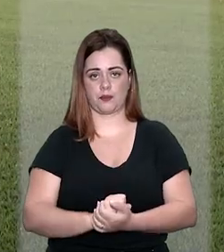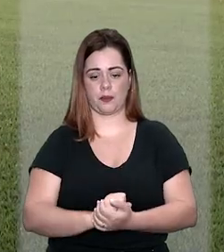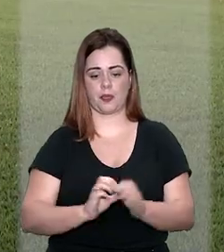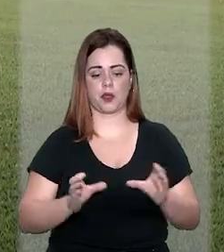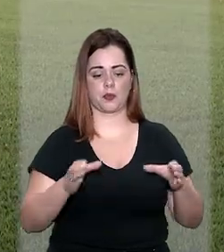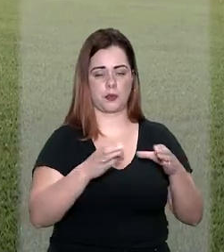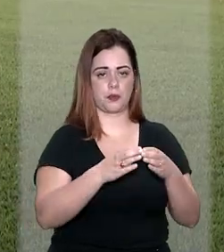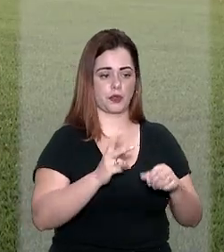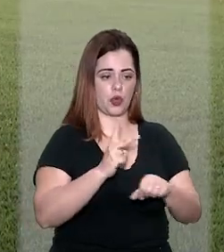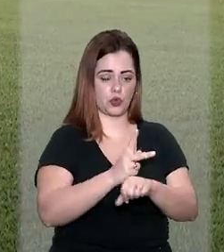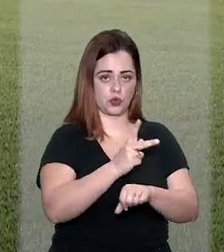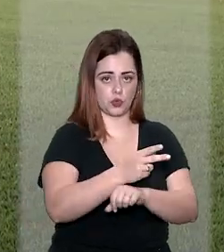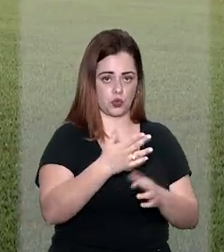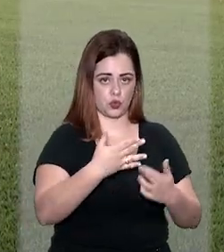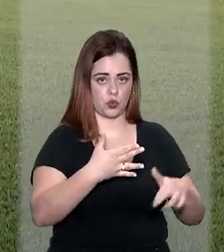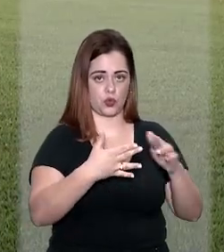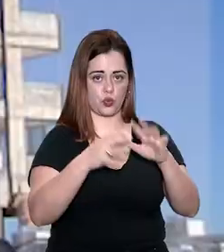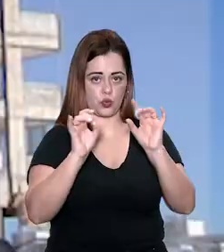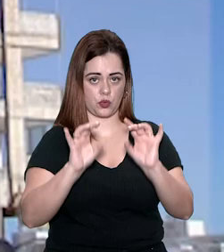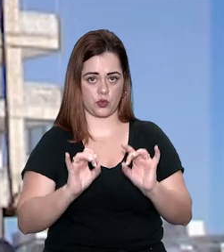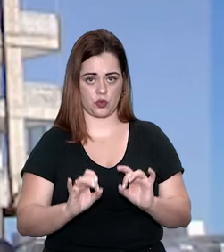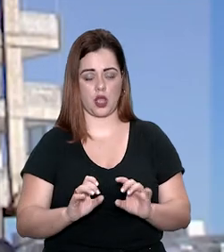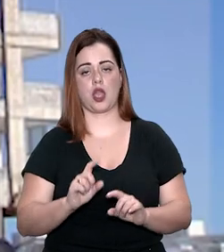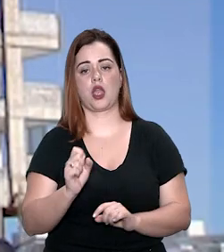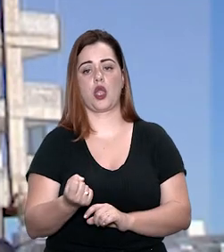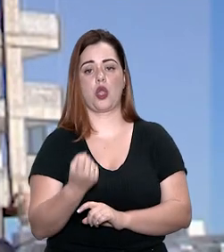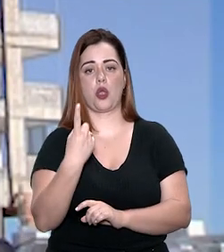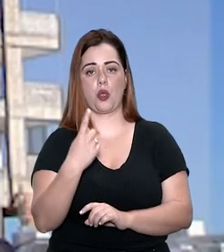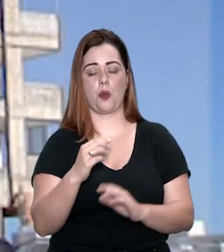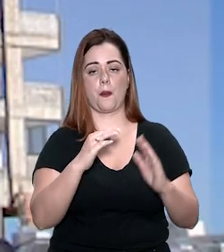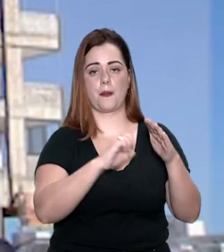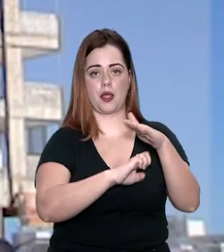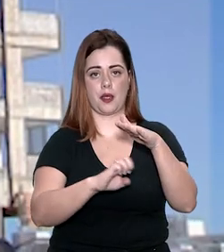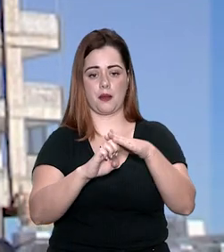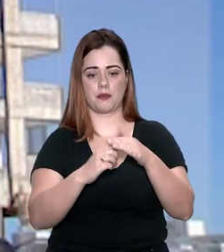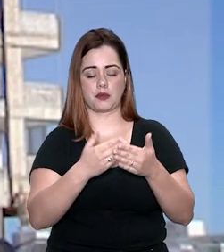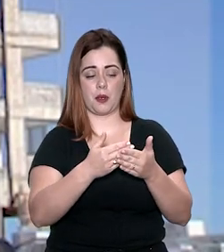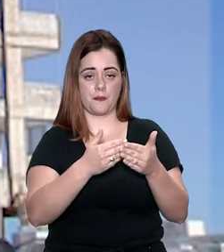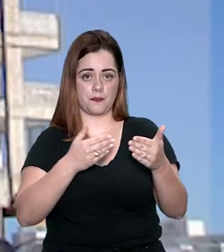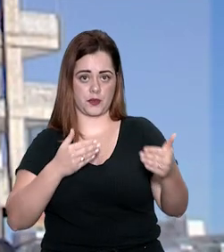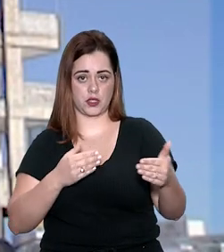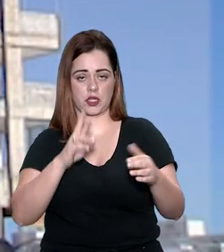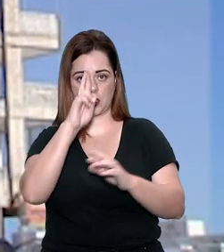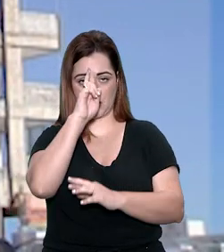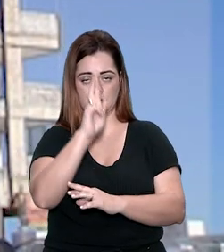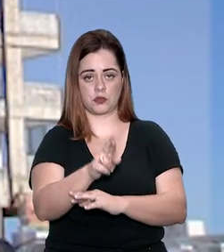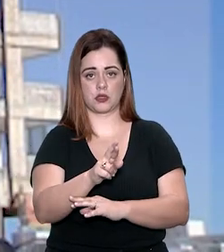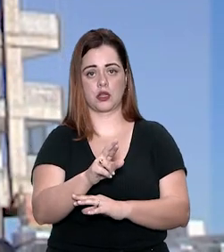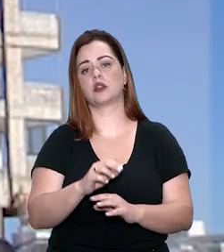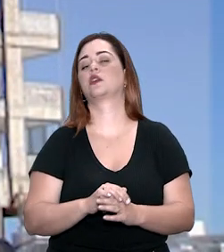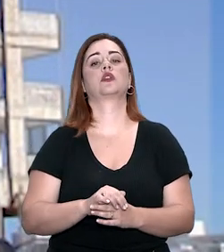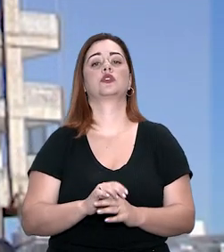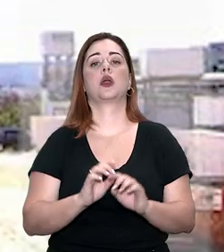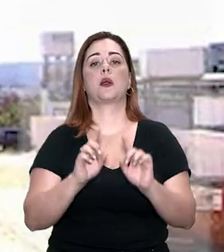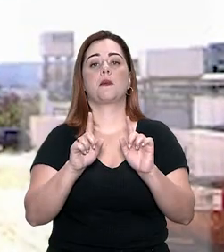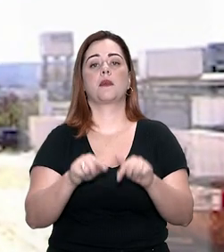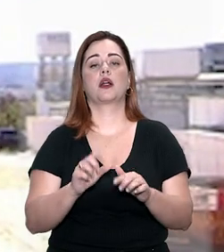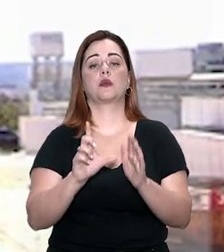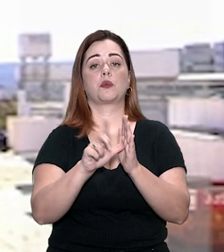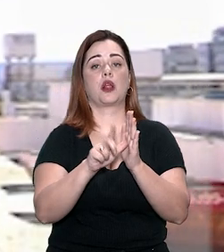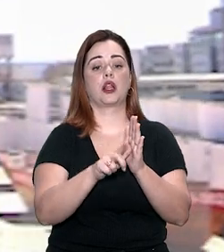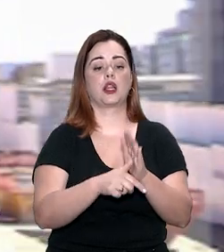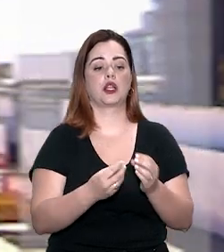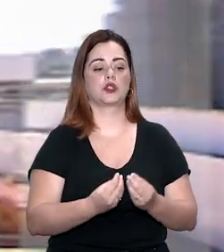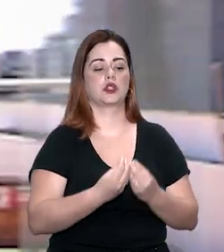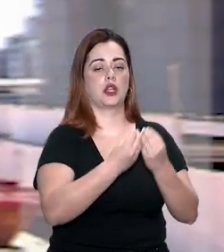colegiado deu provimento ao Recurso Especial em que uma imobiliária requereu o afastamento da responsabilidade solidária por